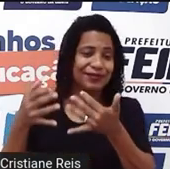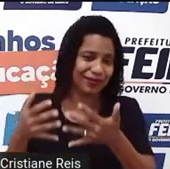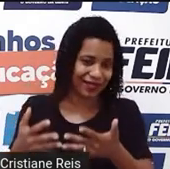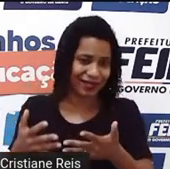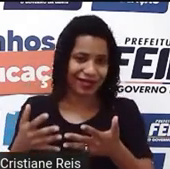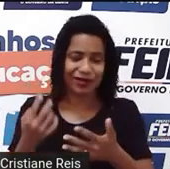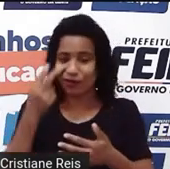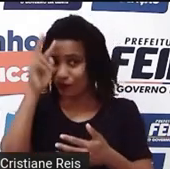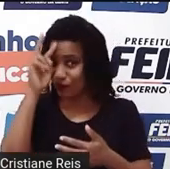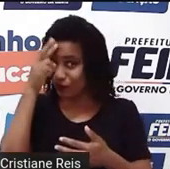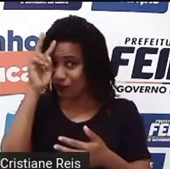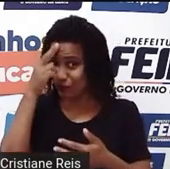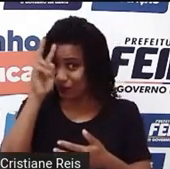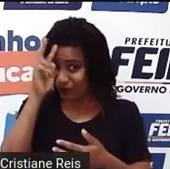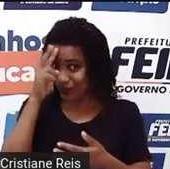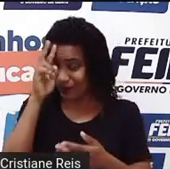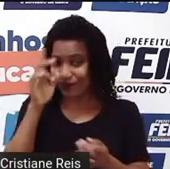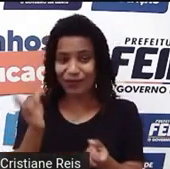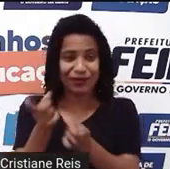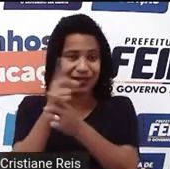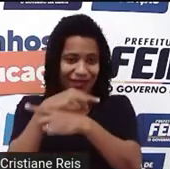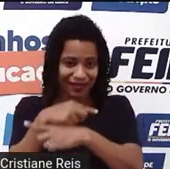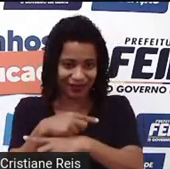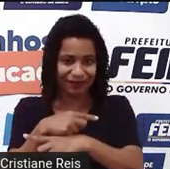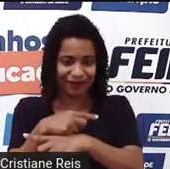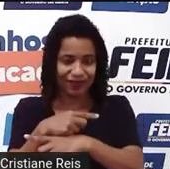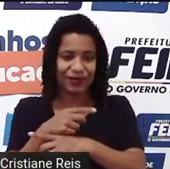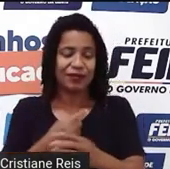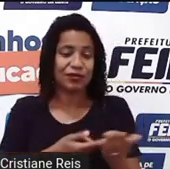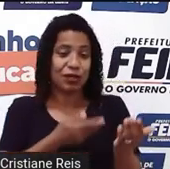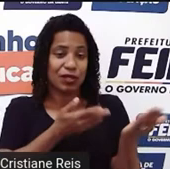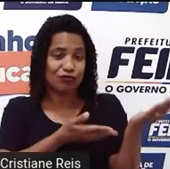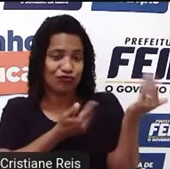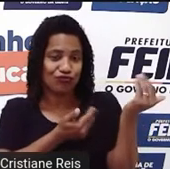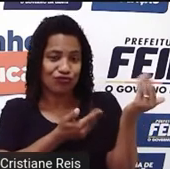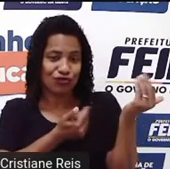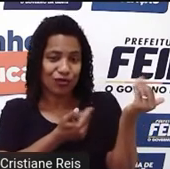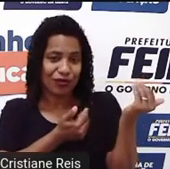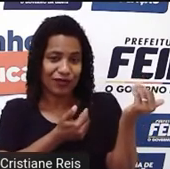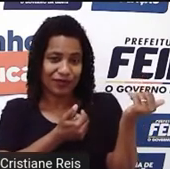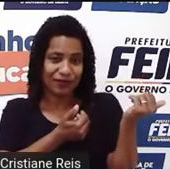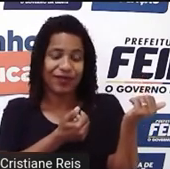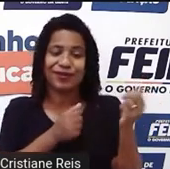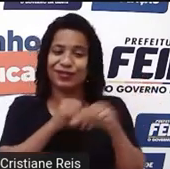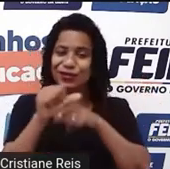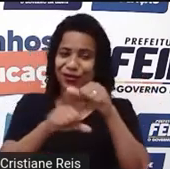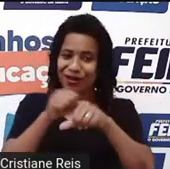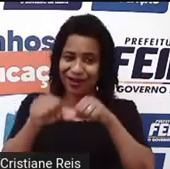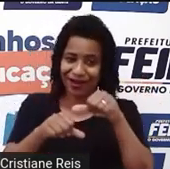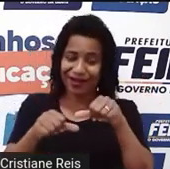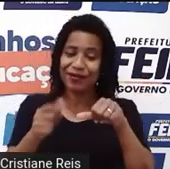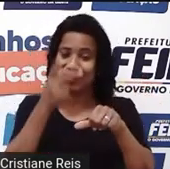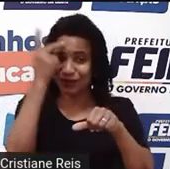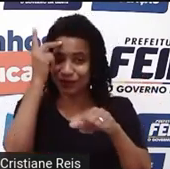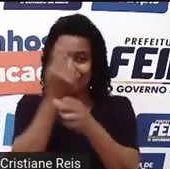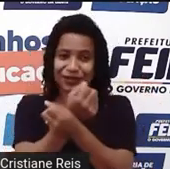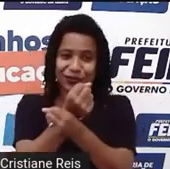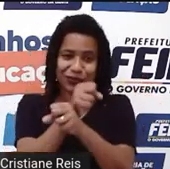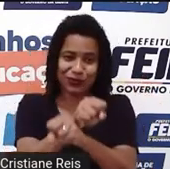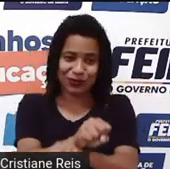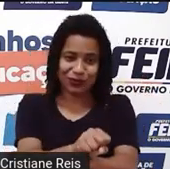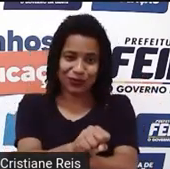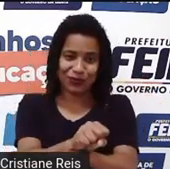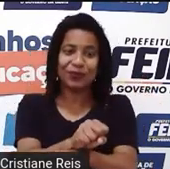nativos africanos, eles nessa história, eles que colonizam os europeus. E não, como na